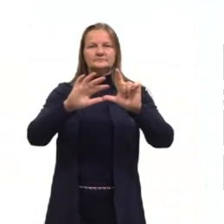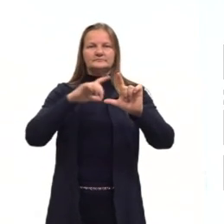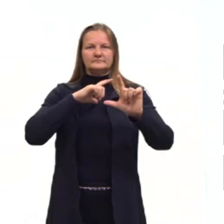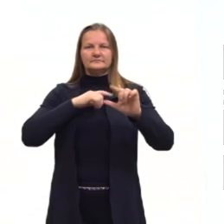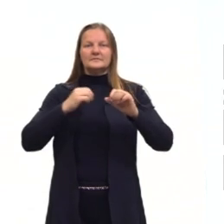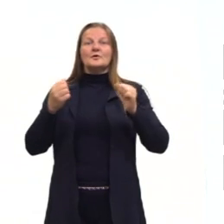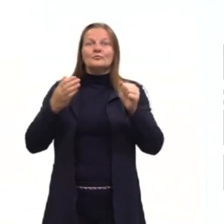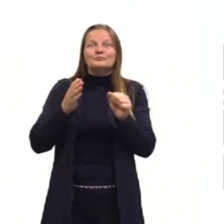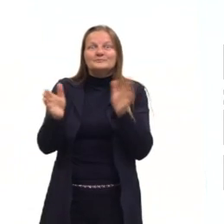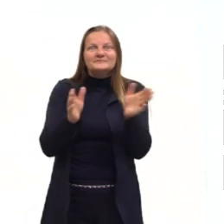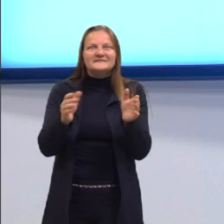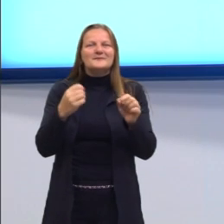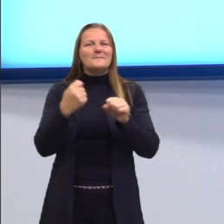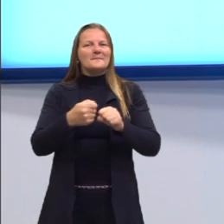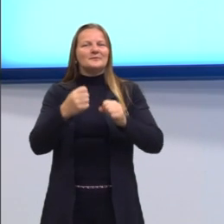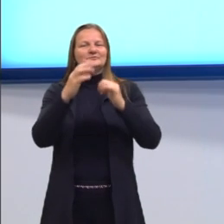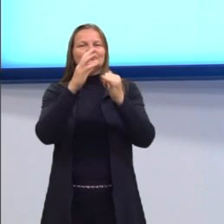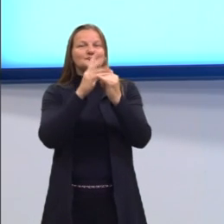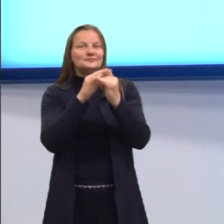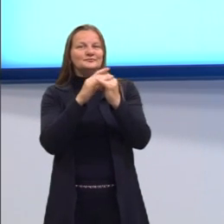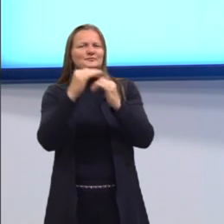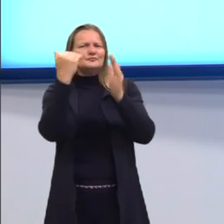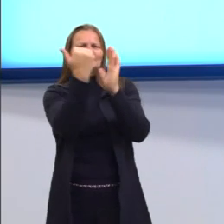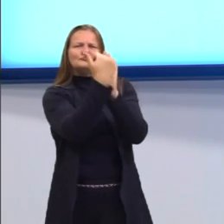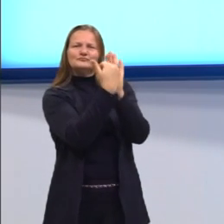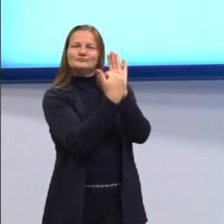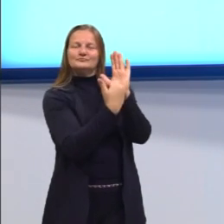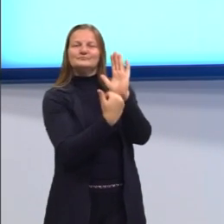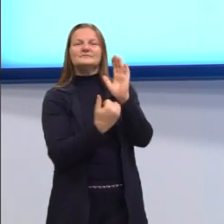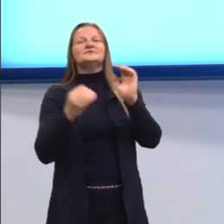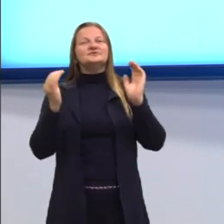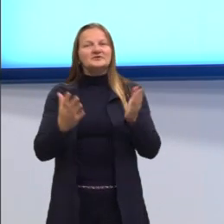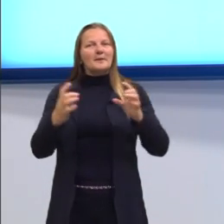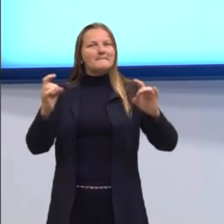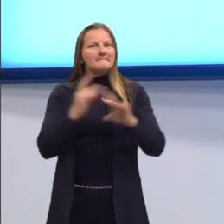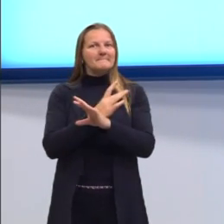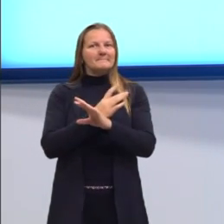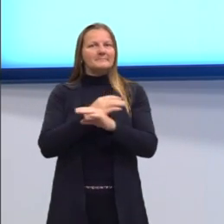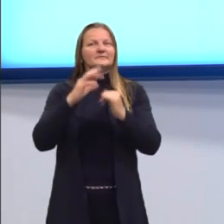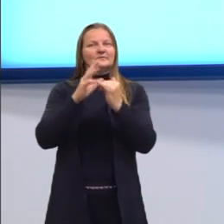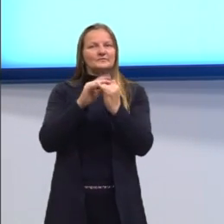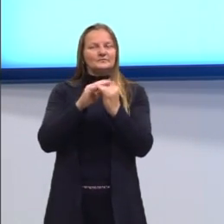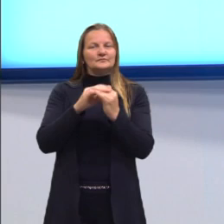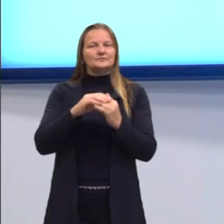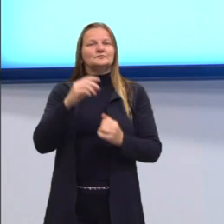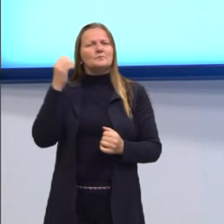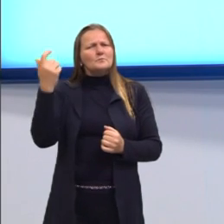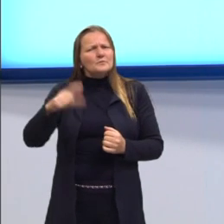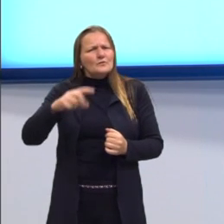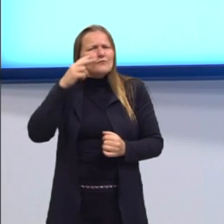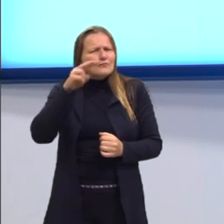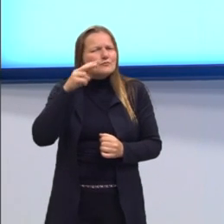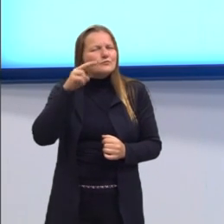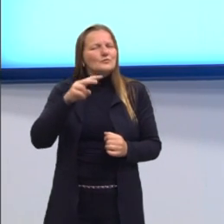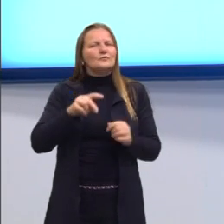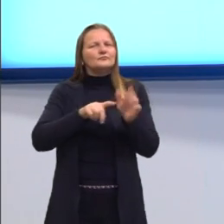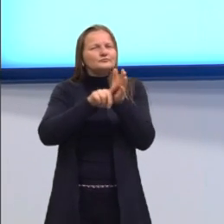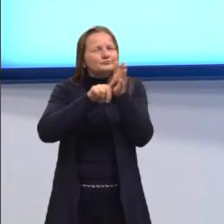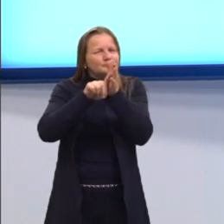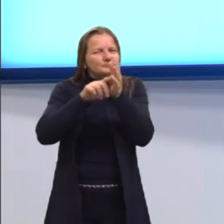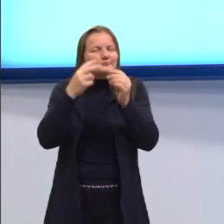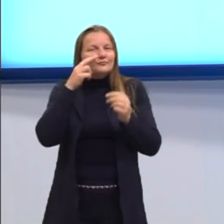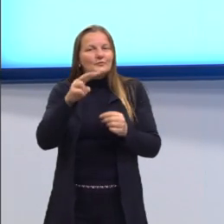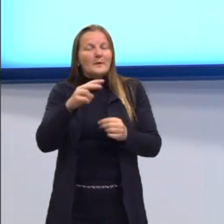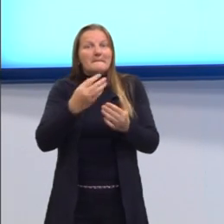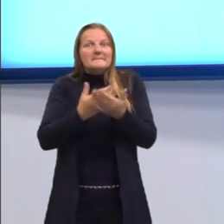acesso às playlists das aulas que já foram transmitidas. Assim vocês podem assistir novamente, verificar se não